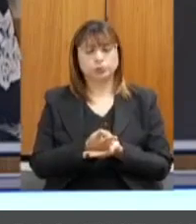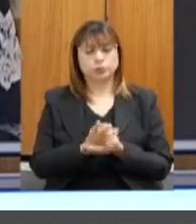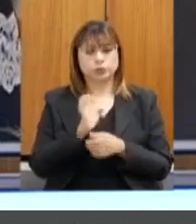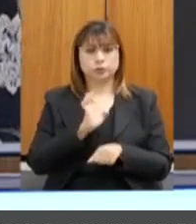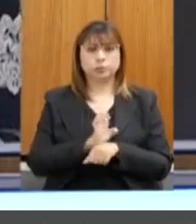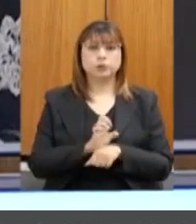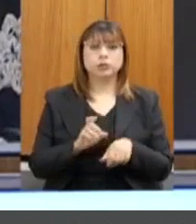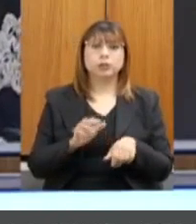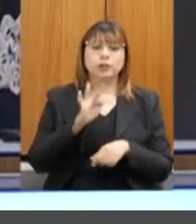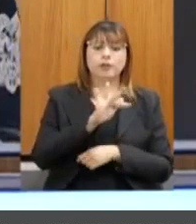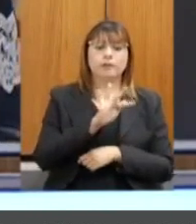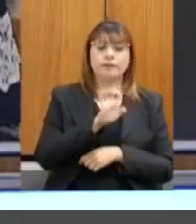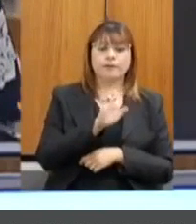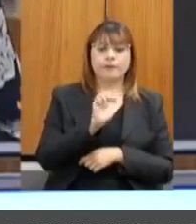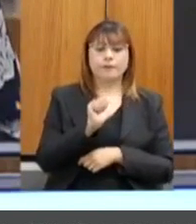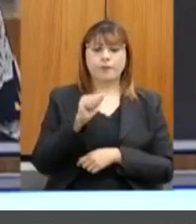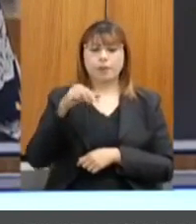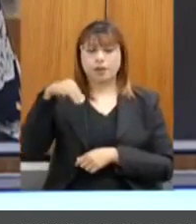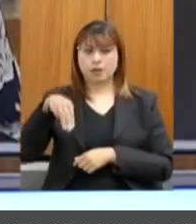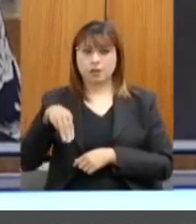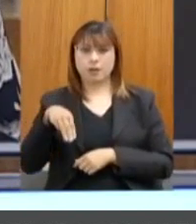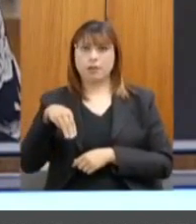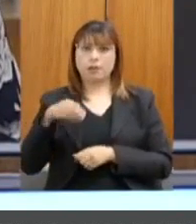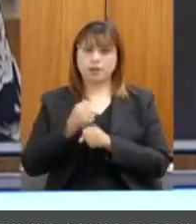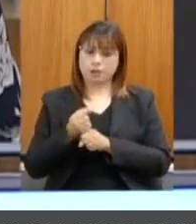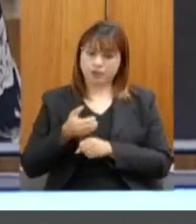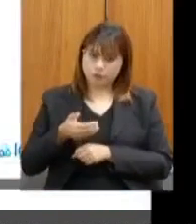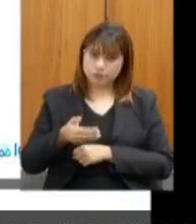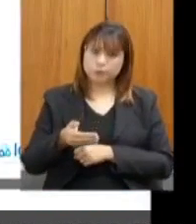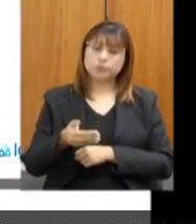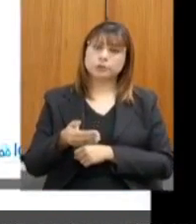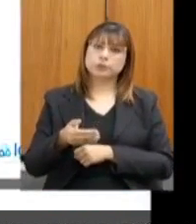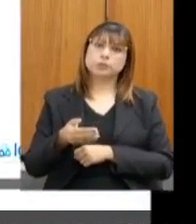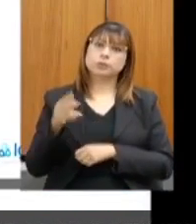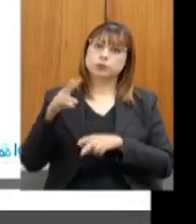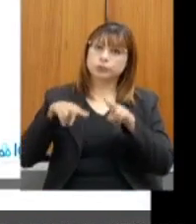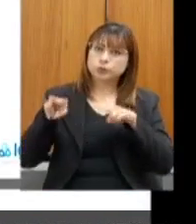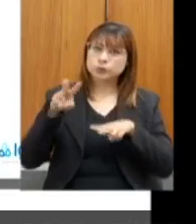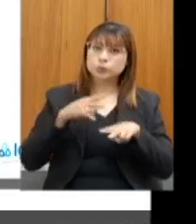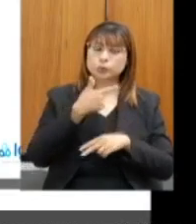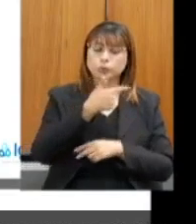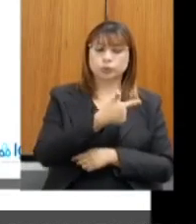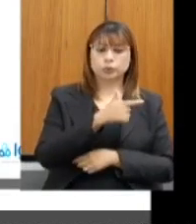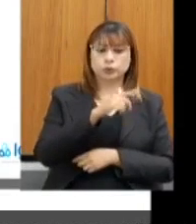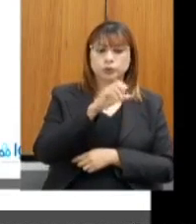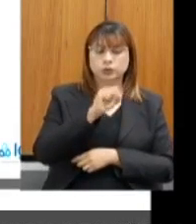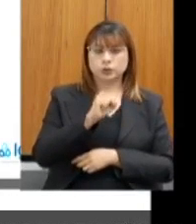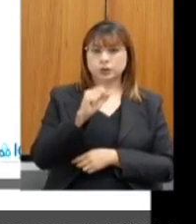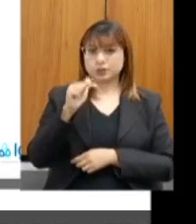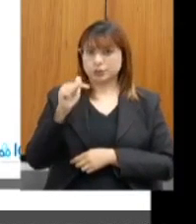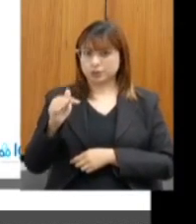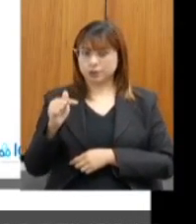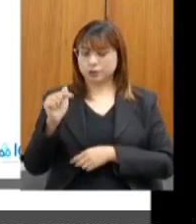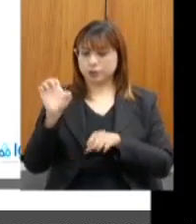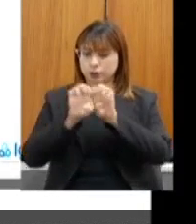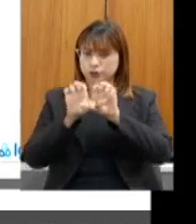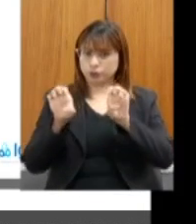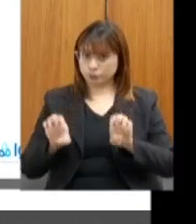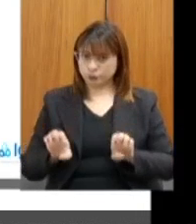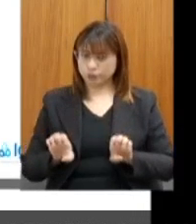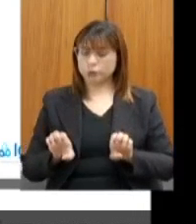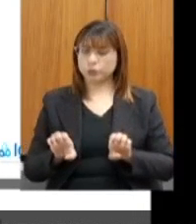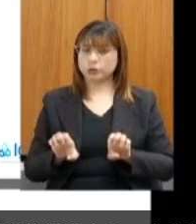A FEAM, esse ano, vistoriou, fiscalizou 287 estruturas.